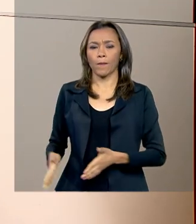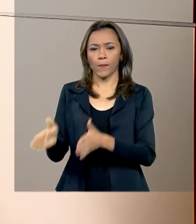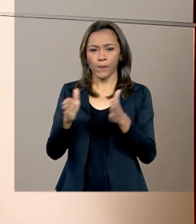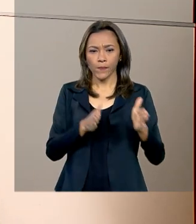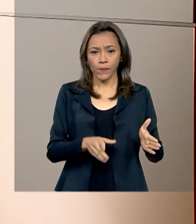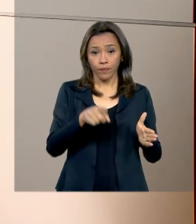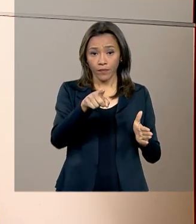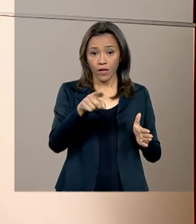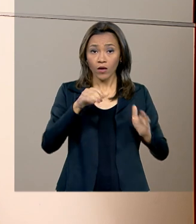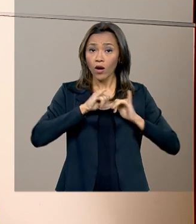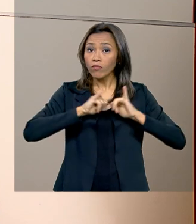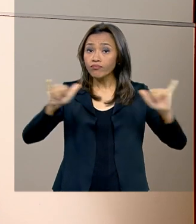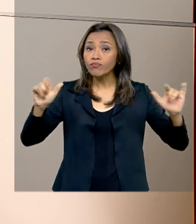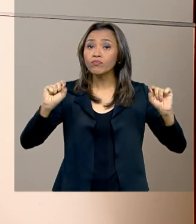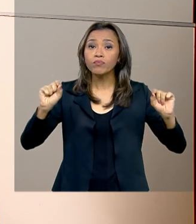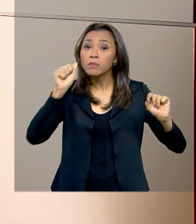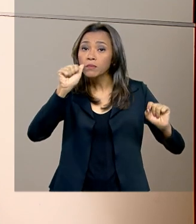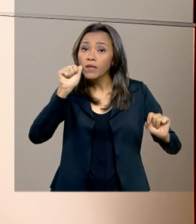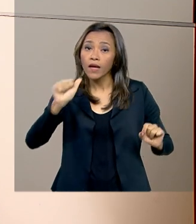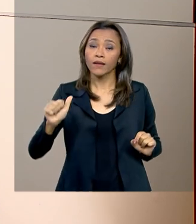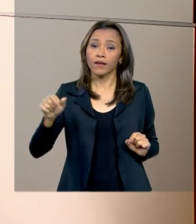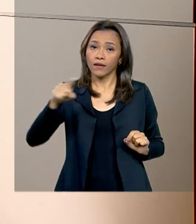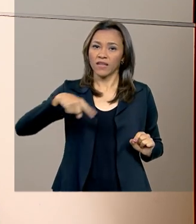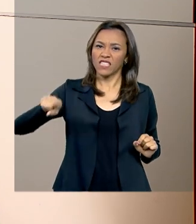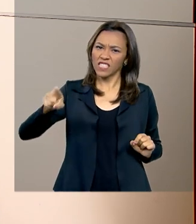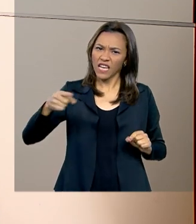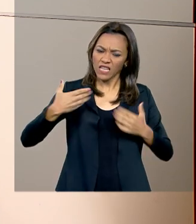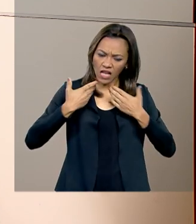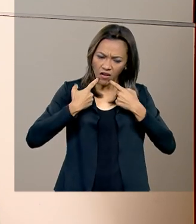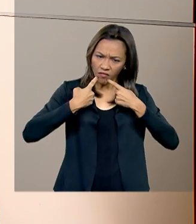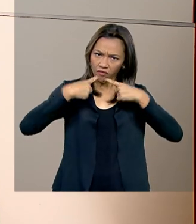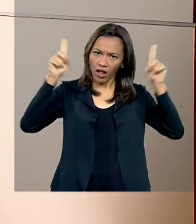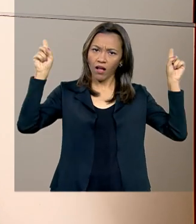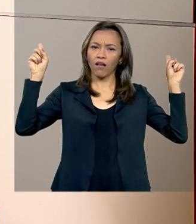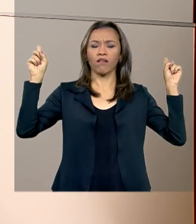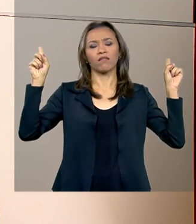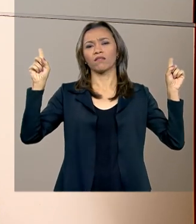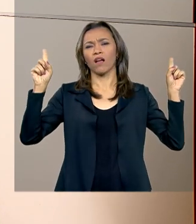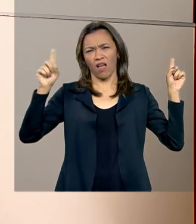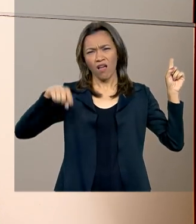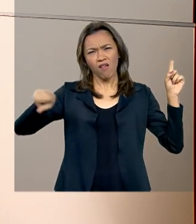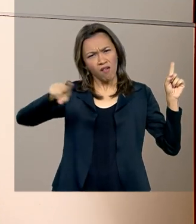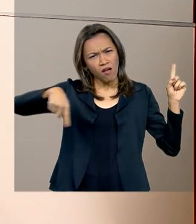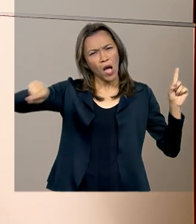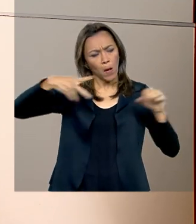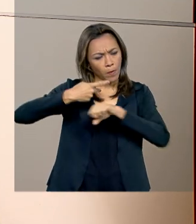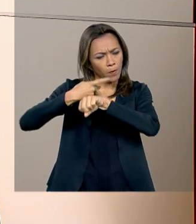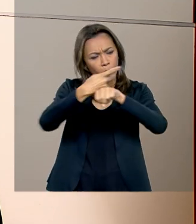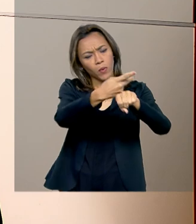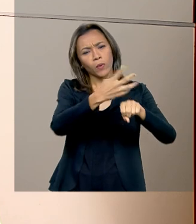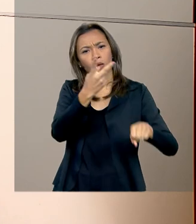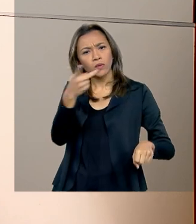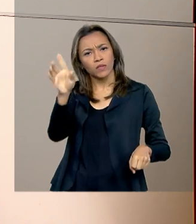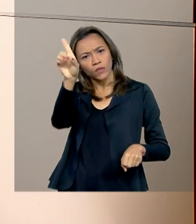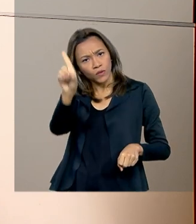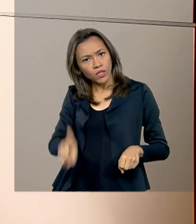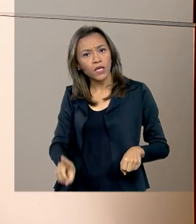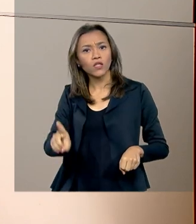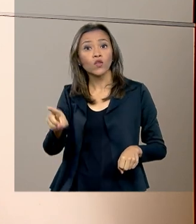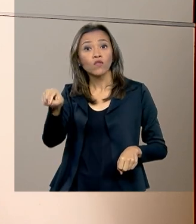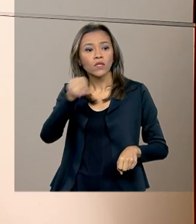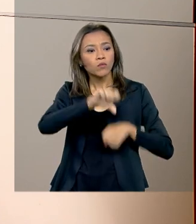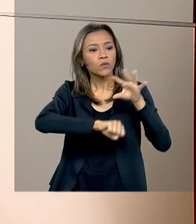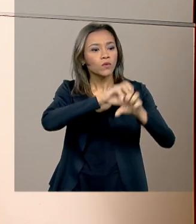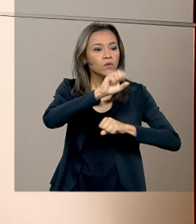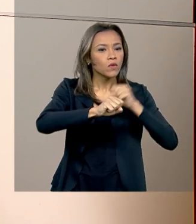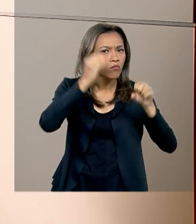vítimas é que elas abram a boca, vão atrás dos seus direitos, adquiram conhecimento.